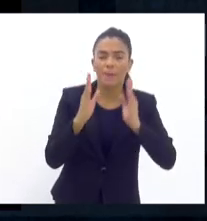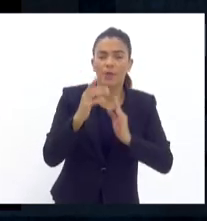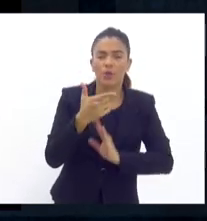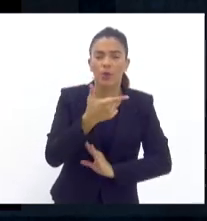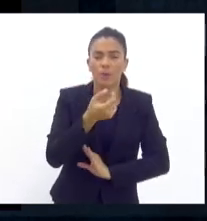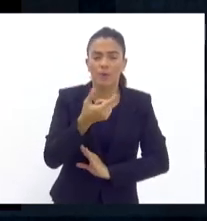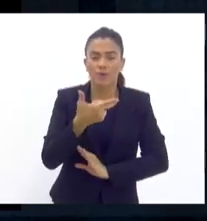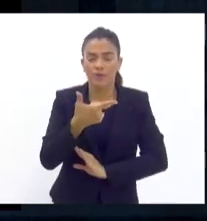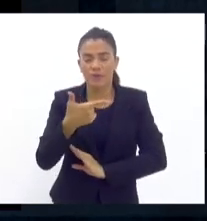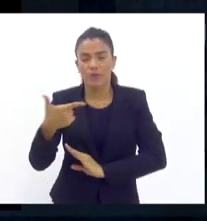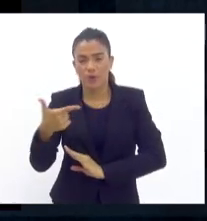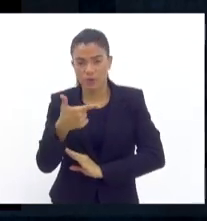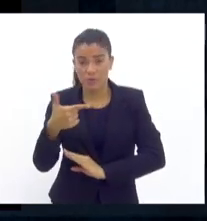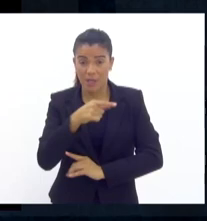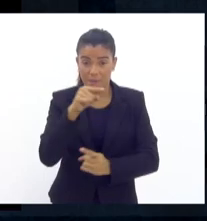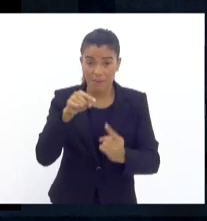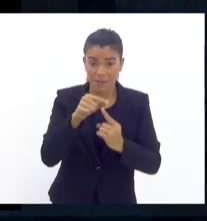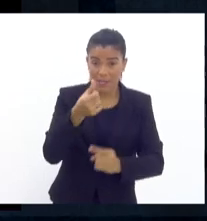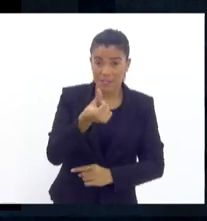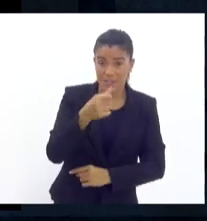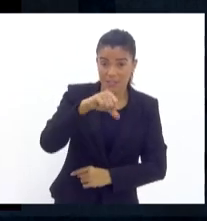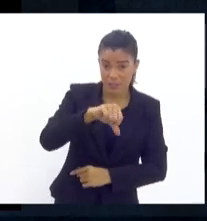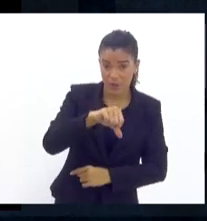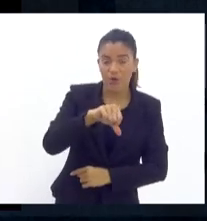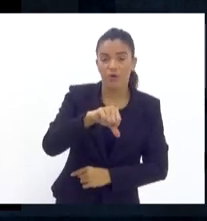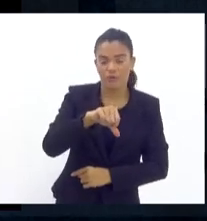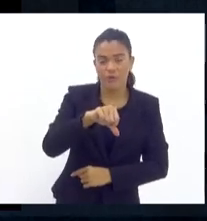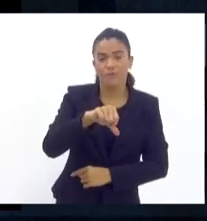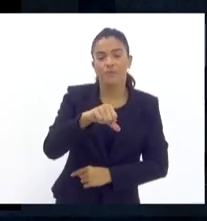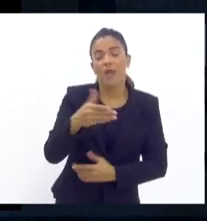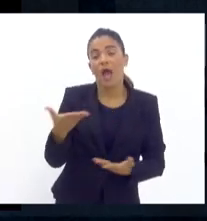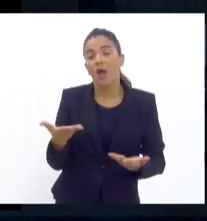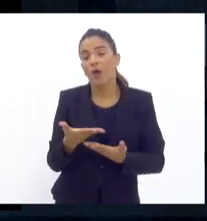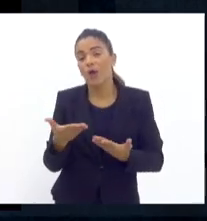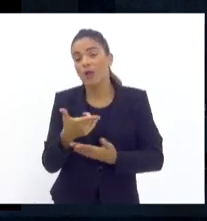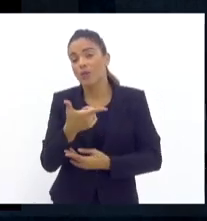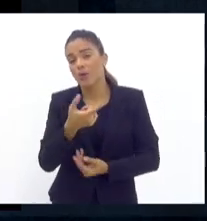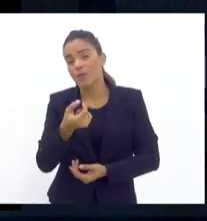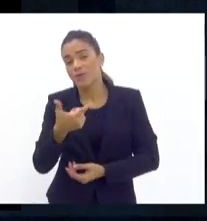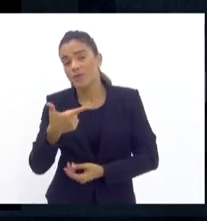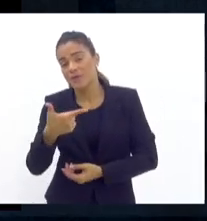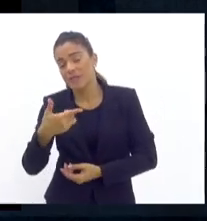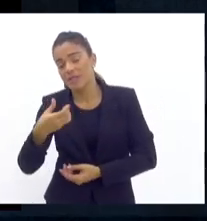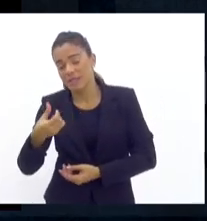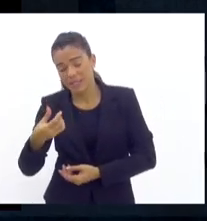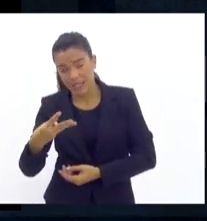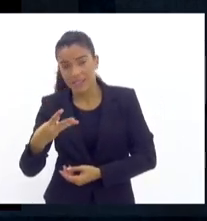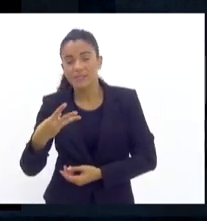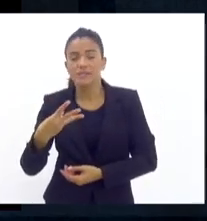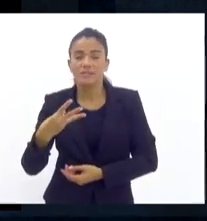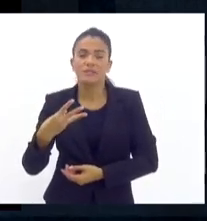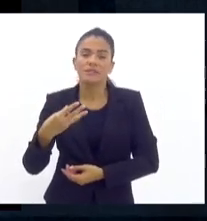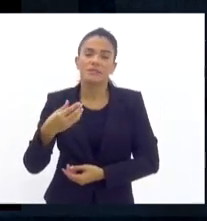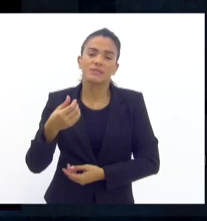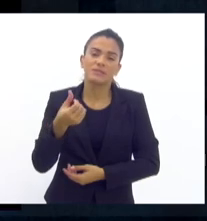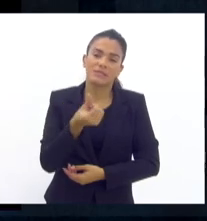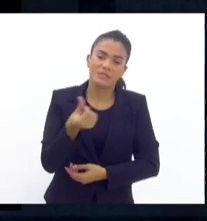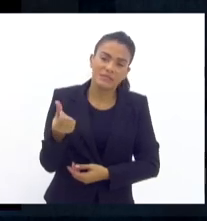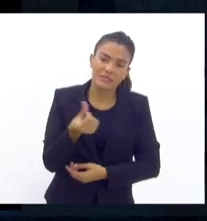meta era 69, o nosso de abril de 2023, 76, estouramos, como